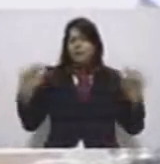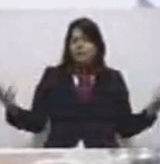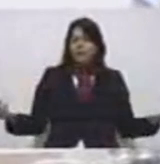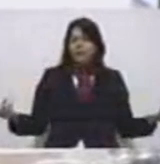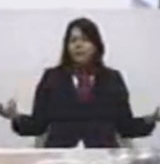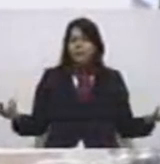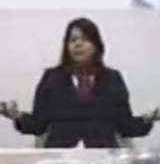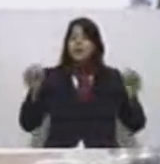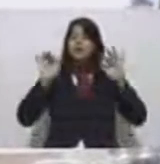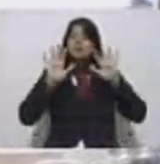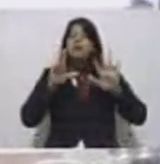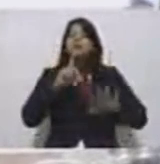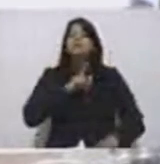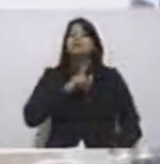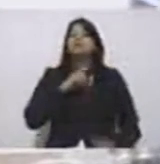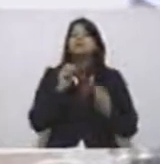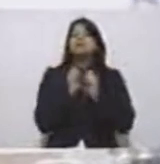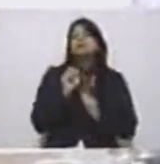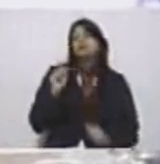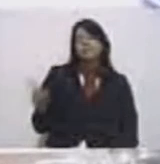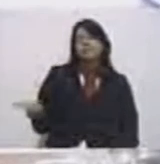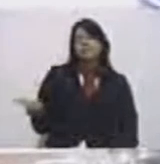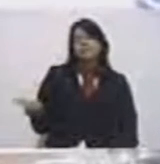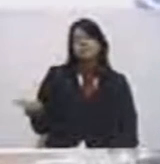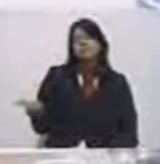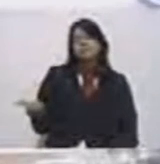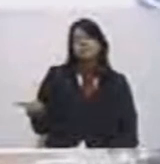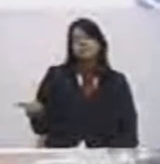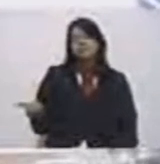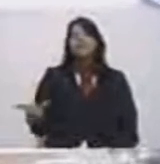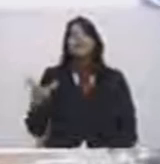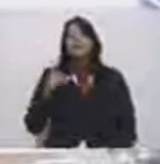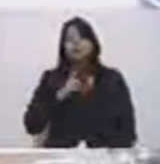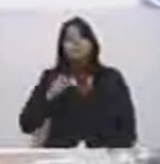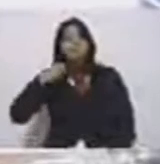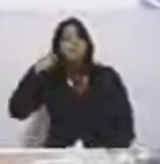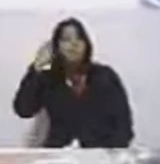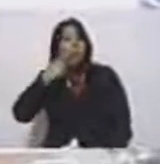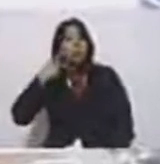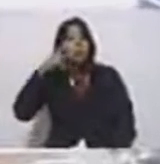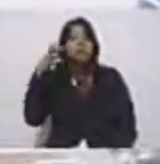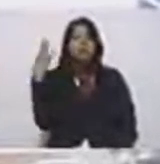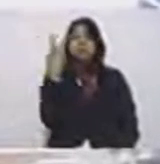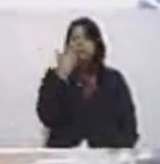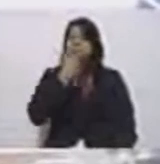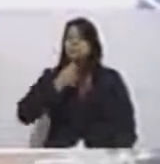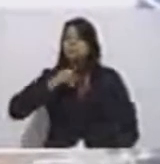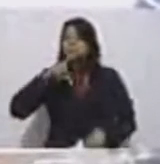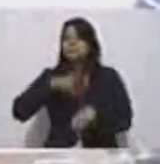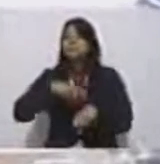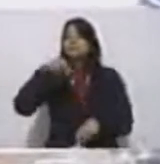que tinha com ele a maior bancada política de todos os tempos da nossa cidade,